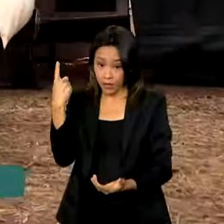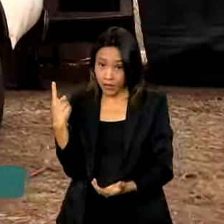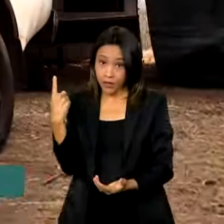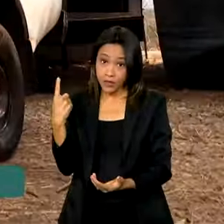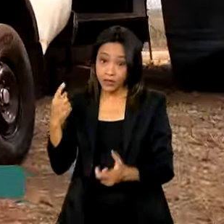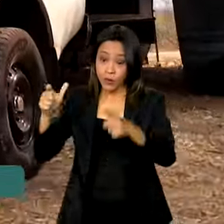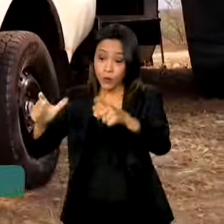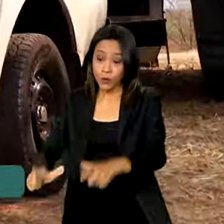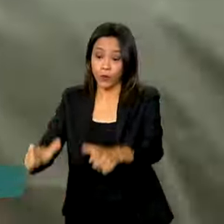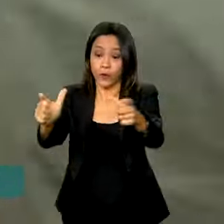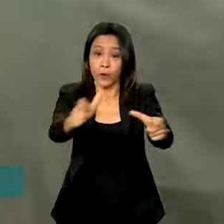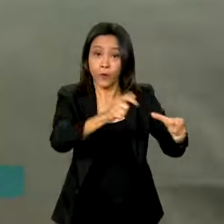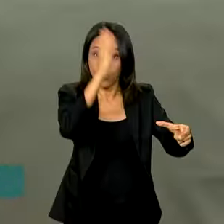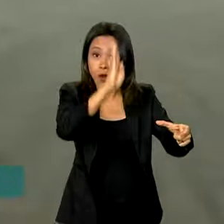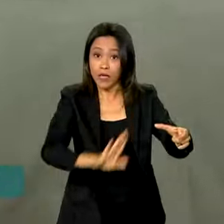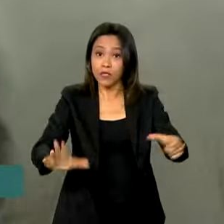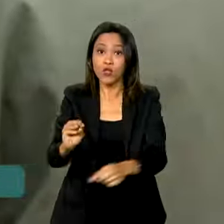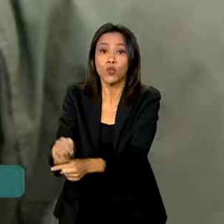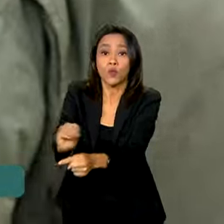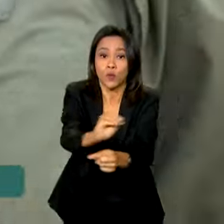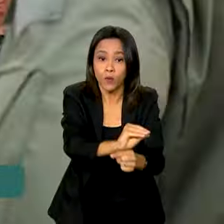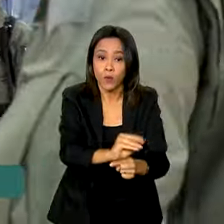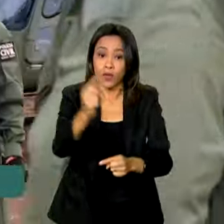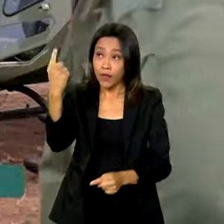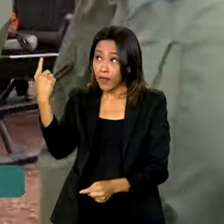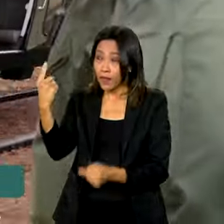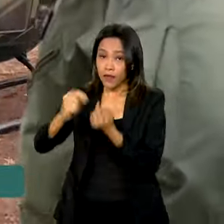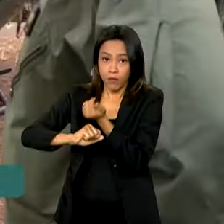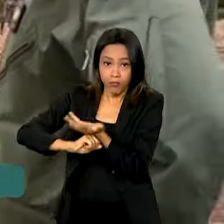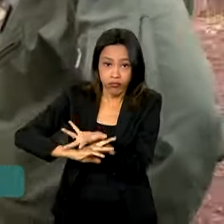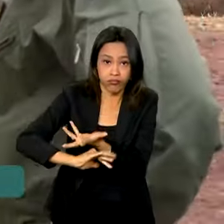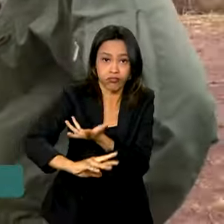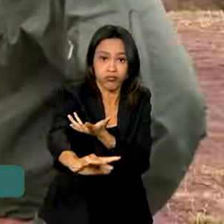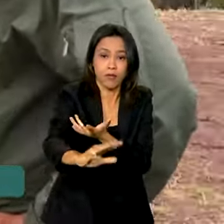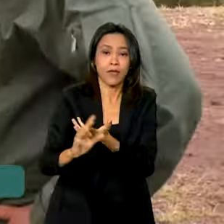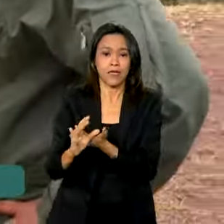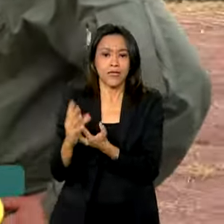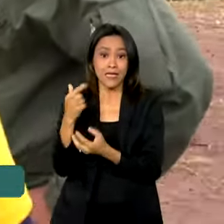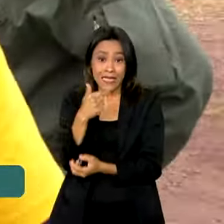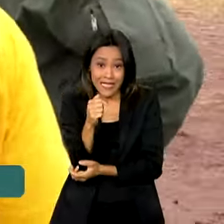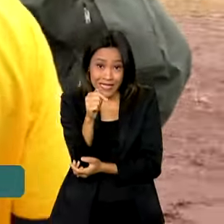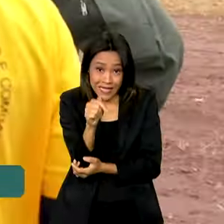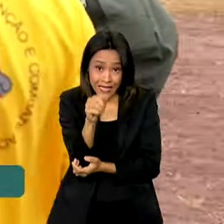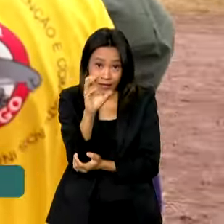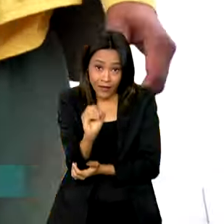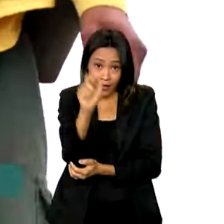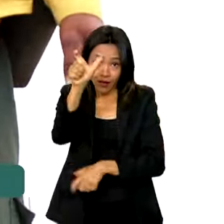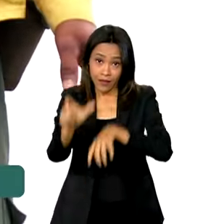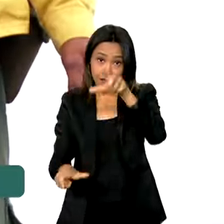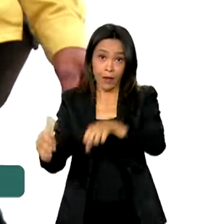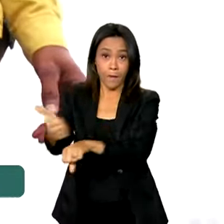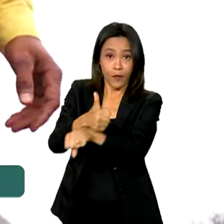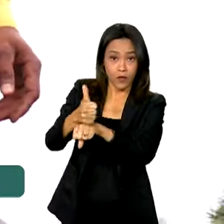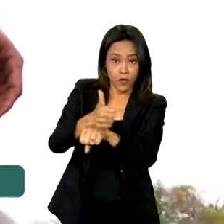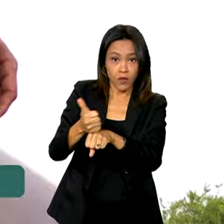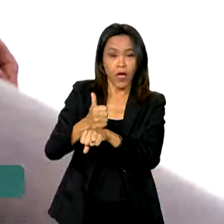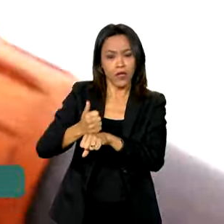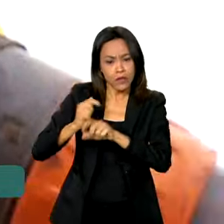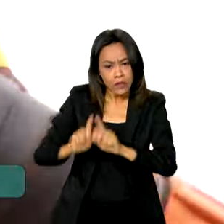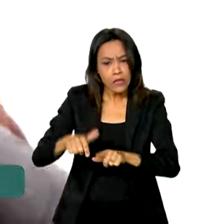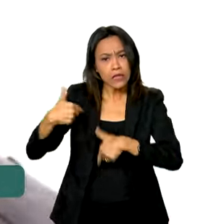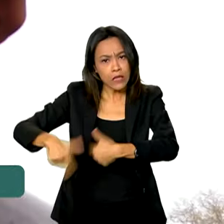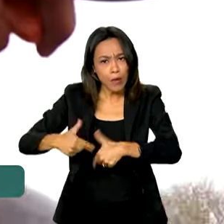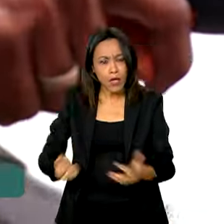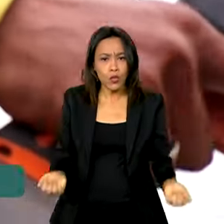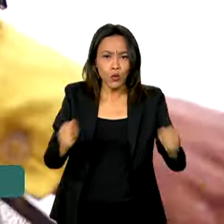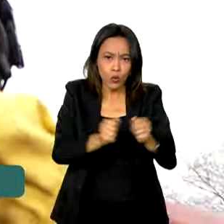conservação federais. Só na região do Pantanal, 70 brigadistas do ICMBio atuam em conjunto com o